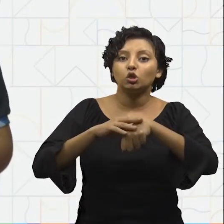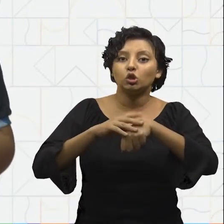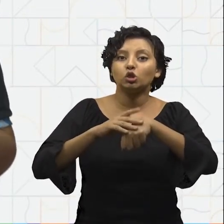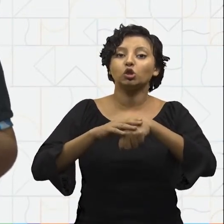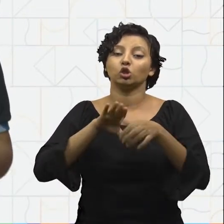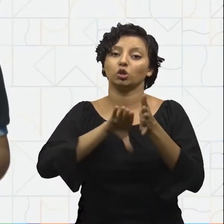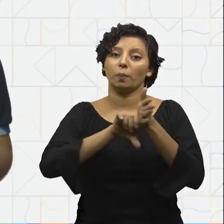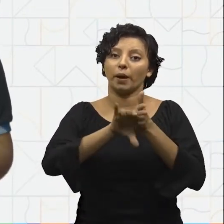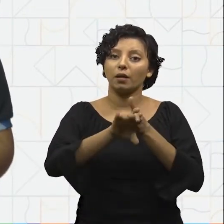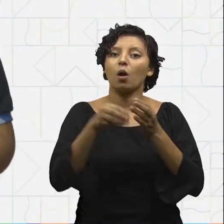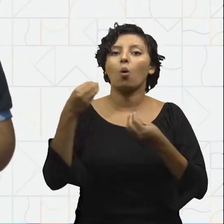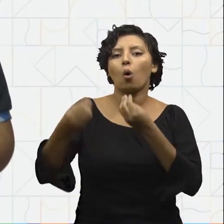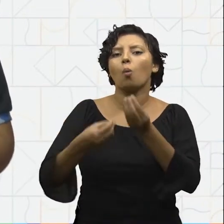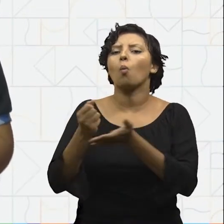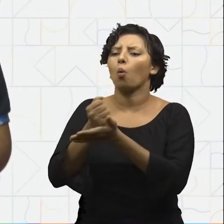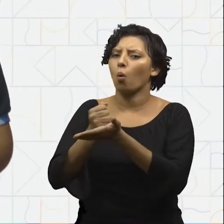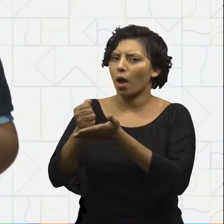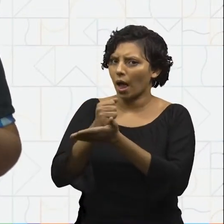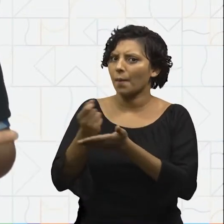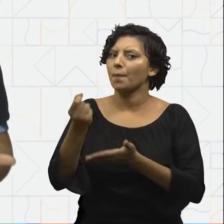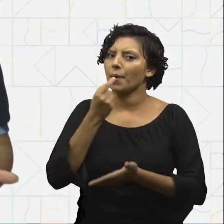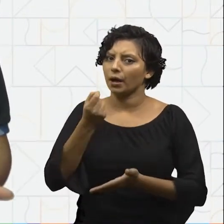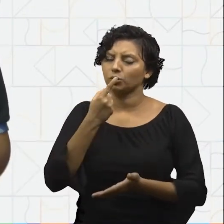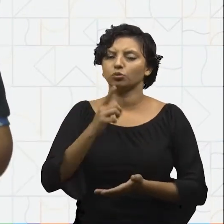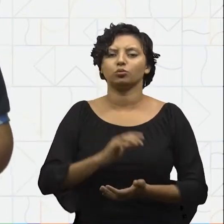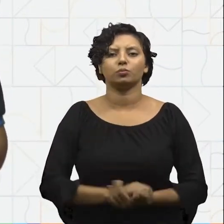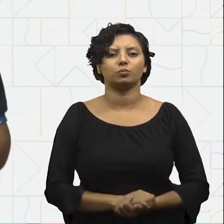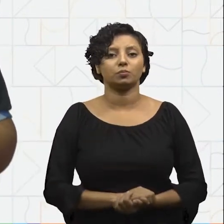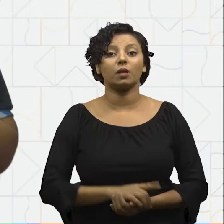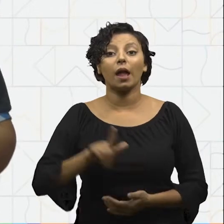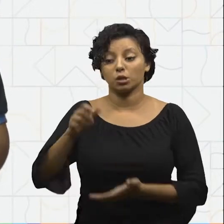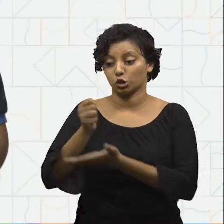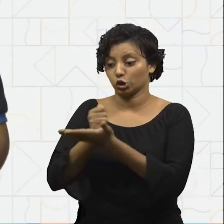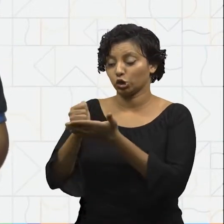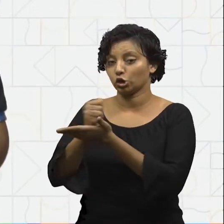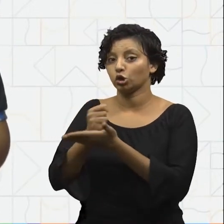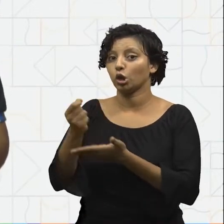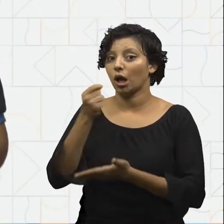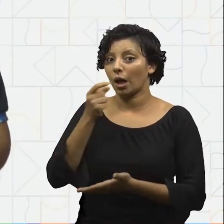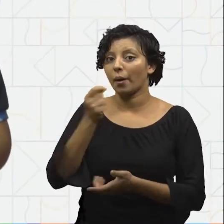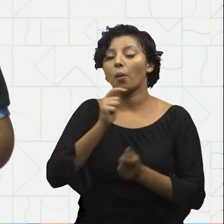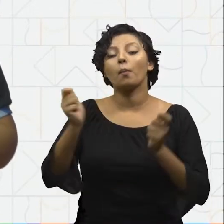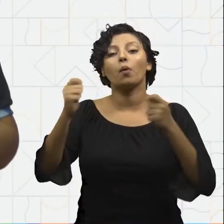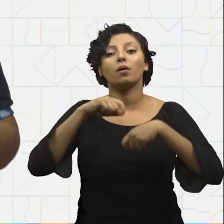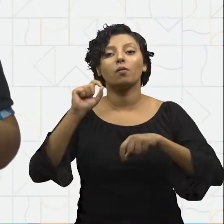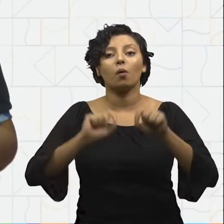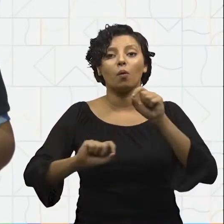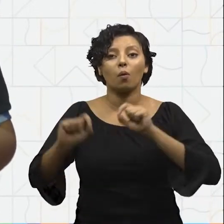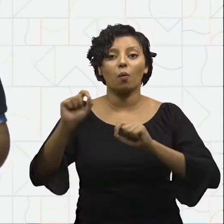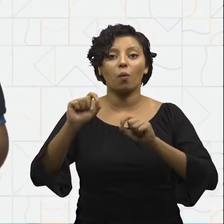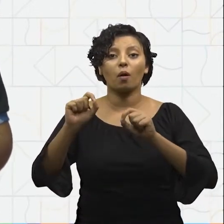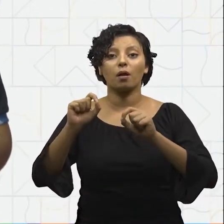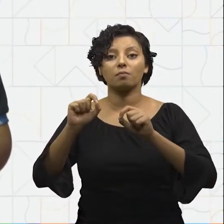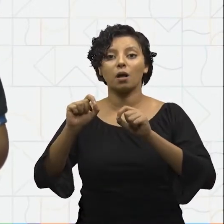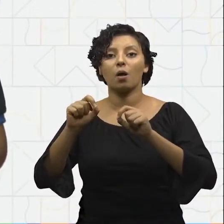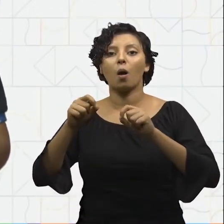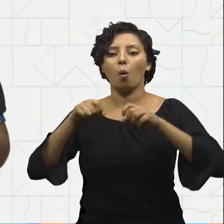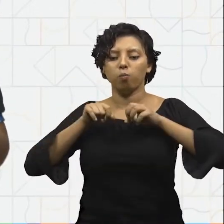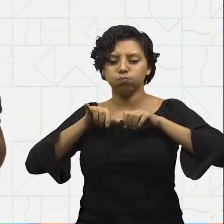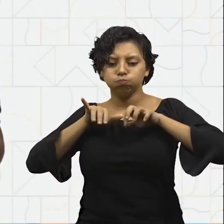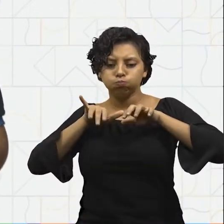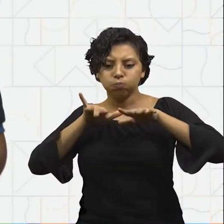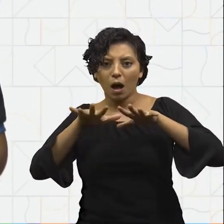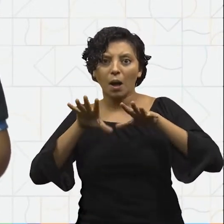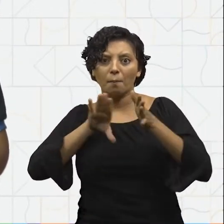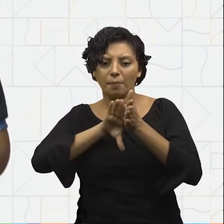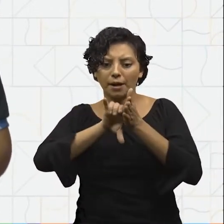tratadas com remédios antibióticos. Esses antibióticos são capazes de impedir a multiplicação de bactérias